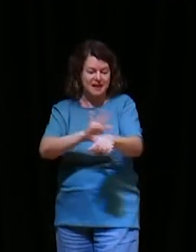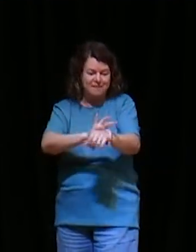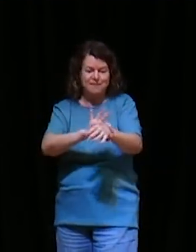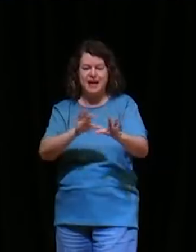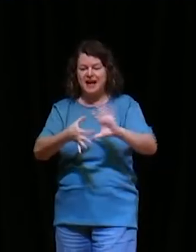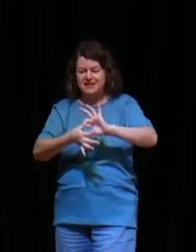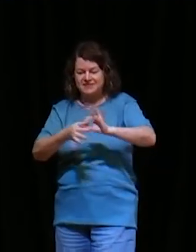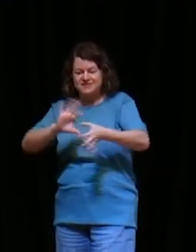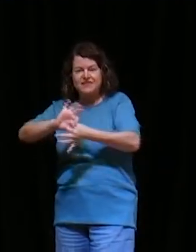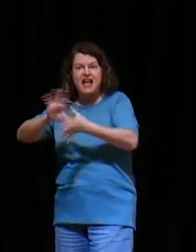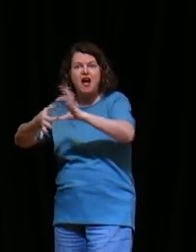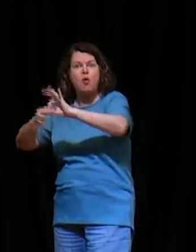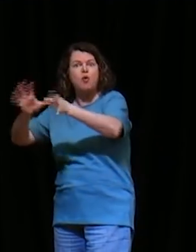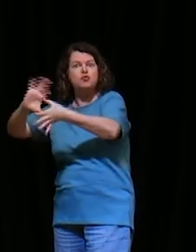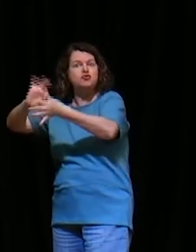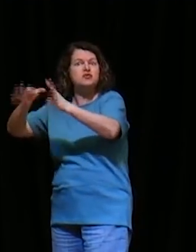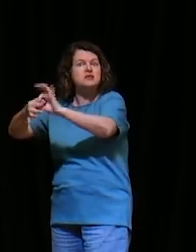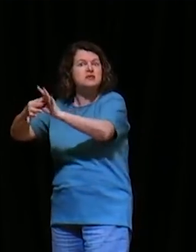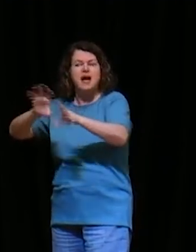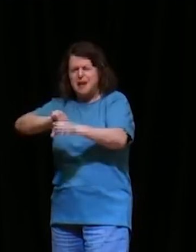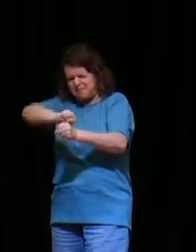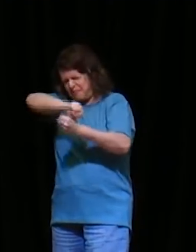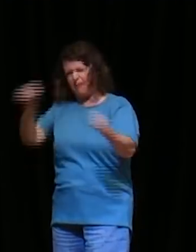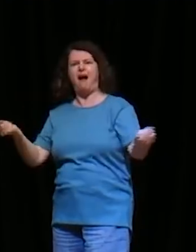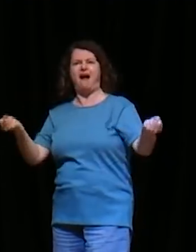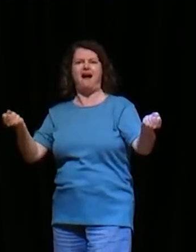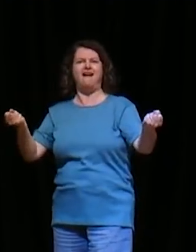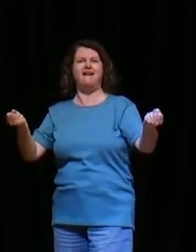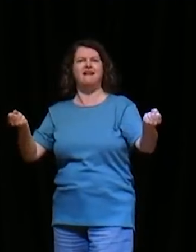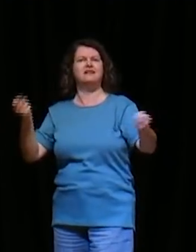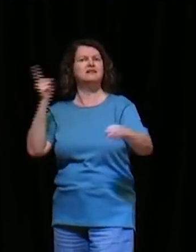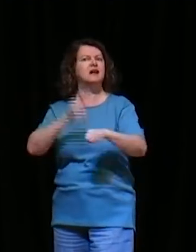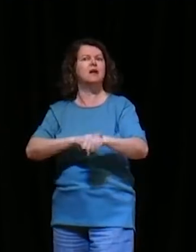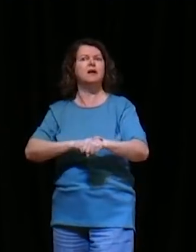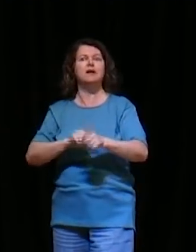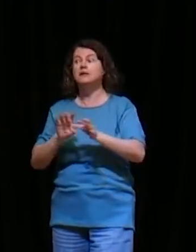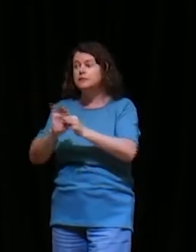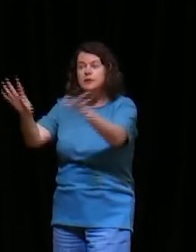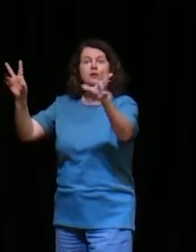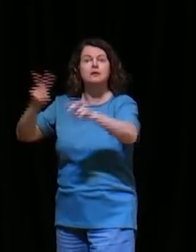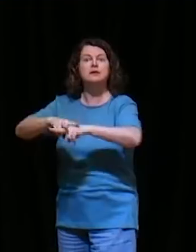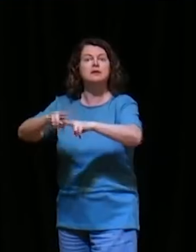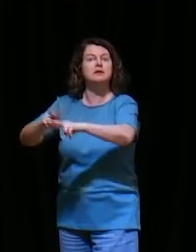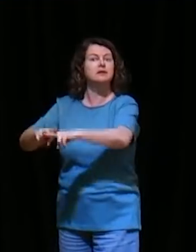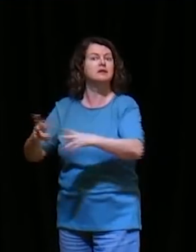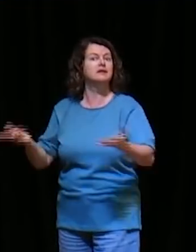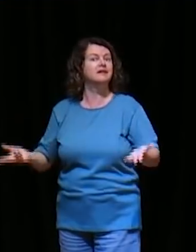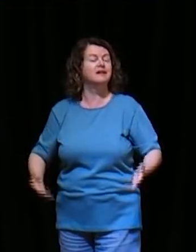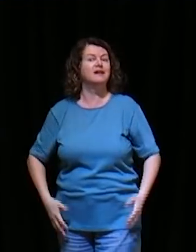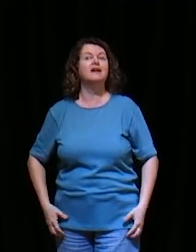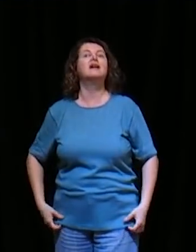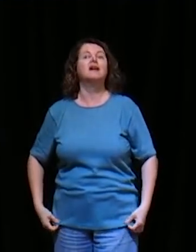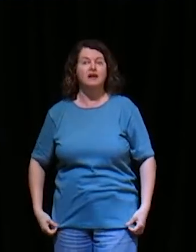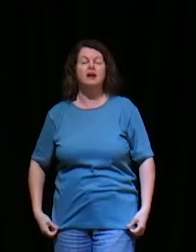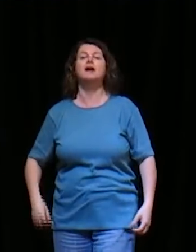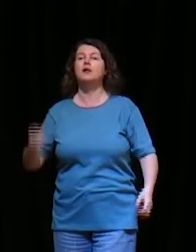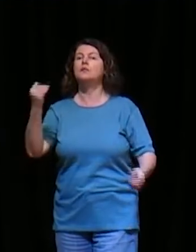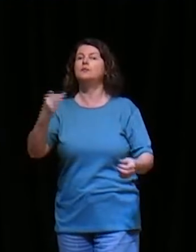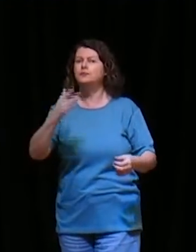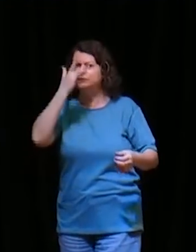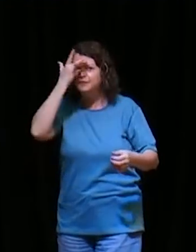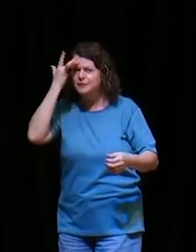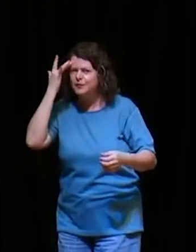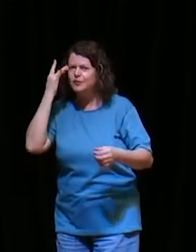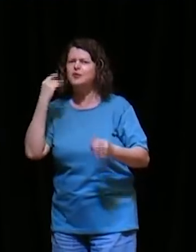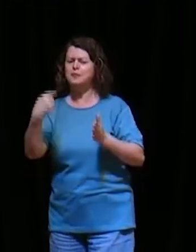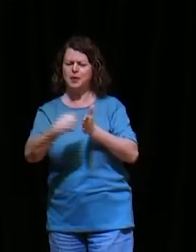ferro, quebra aqueles ferrolhos, que prendem, e liberta os prisioneiros, muita gente me pergunta, pastor, qual é a maior arma, para